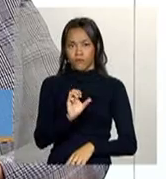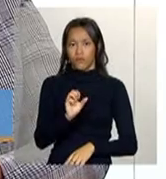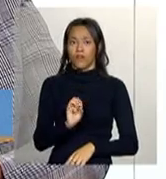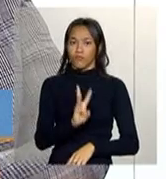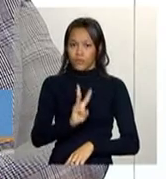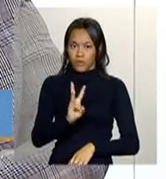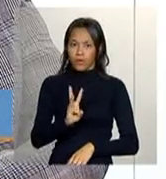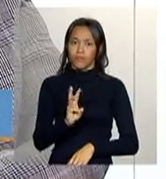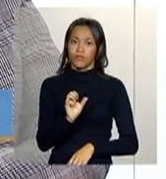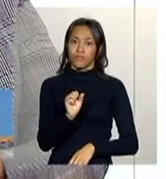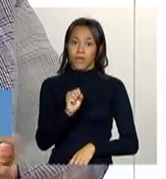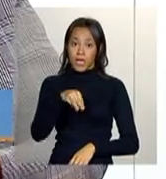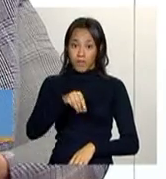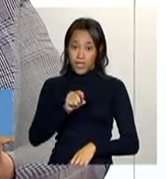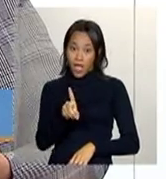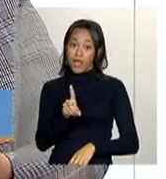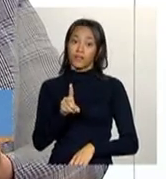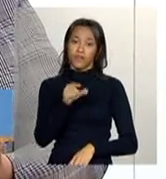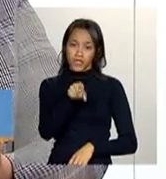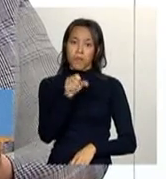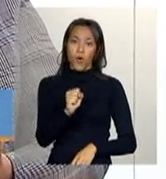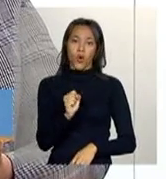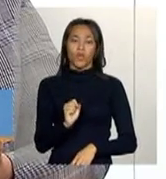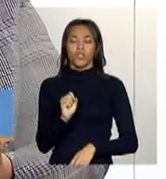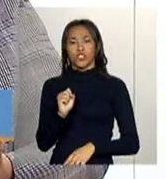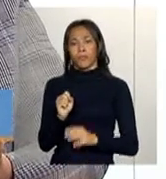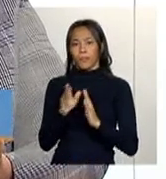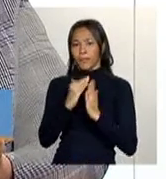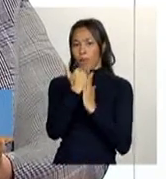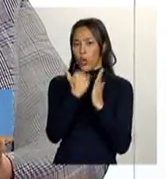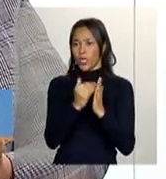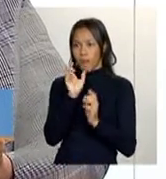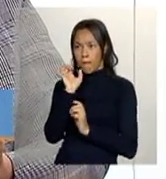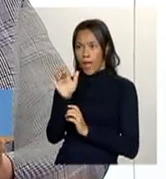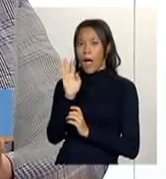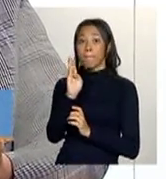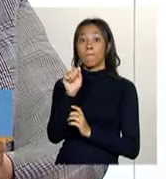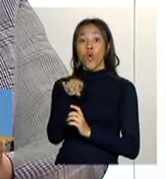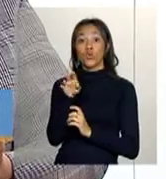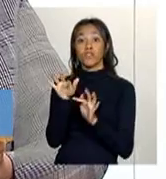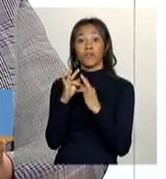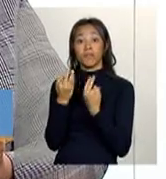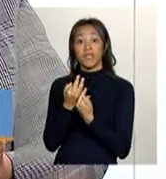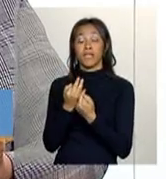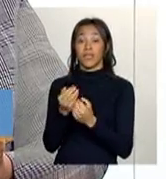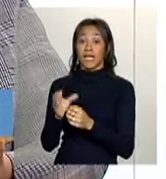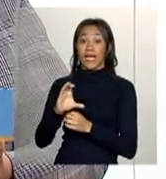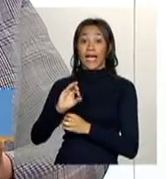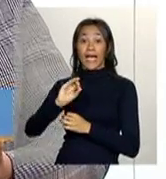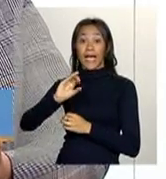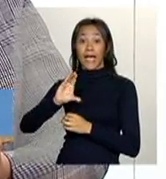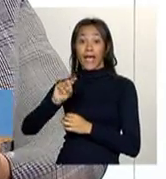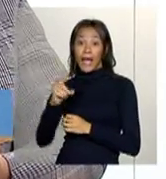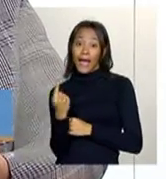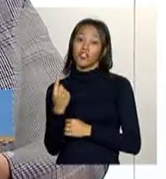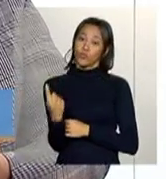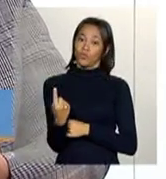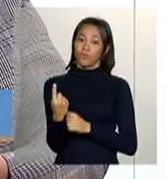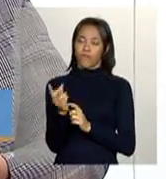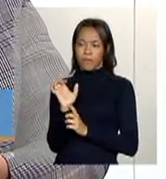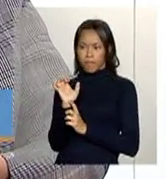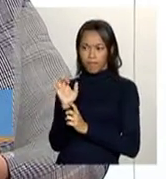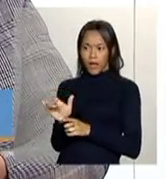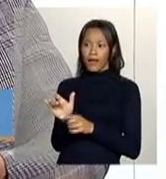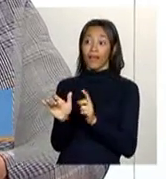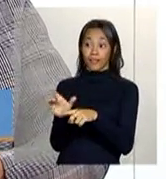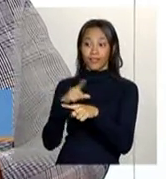ele está, na verdade, na área, você vai entrar no programa Bolsa Família, Cadastro Único, Cadastro Diferenciado, e aí, lá, você vai